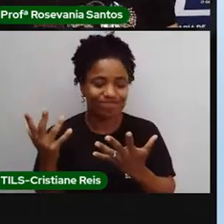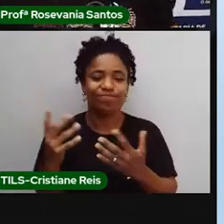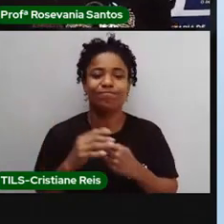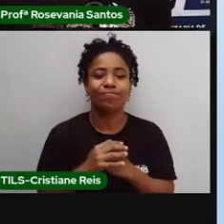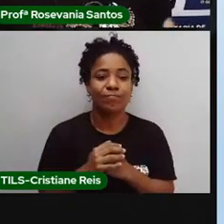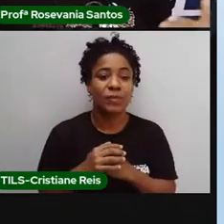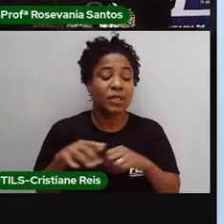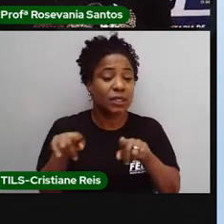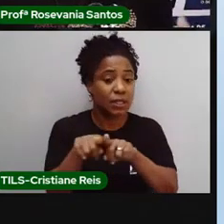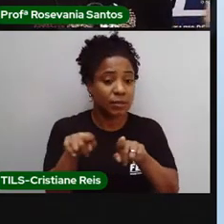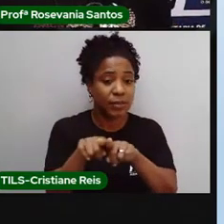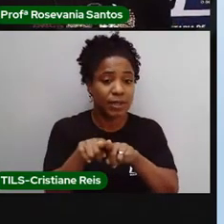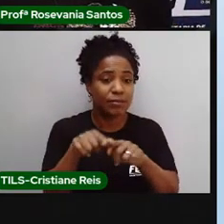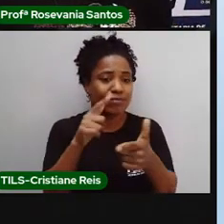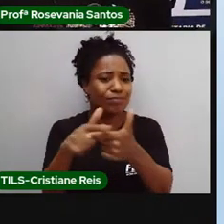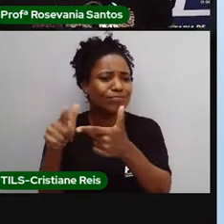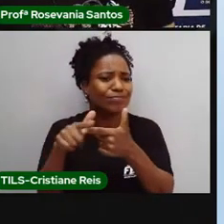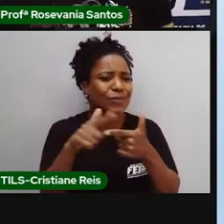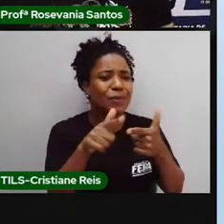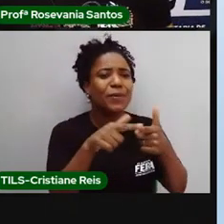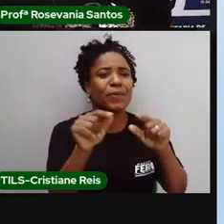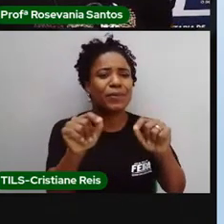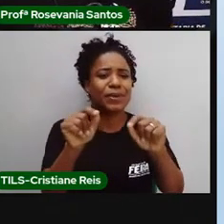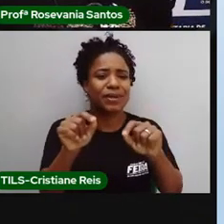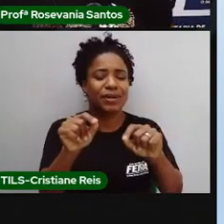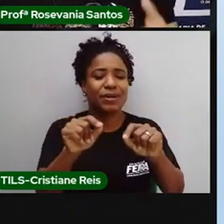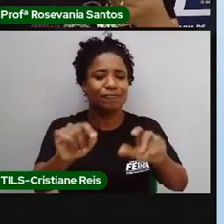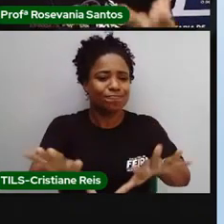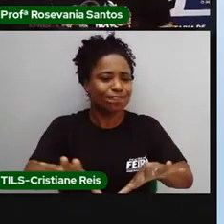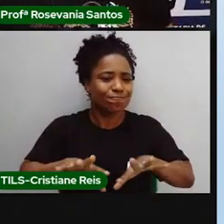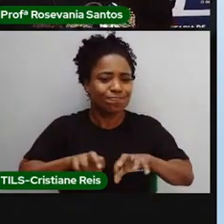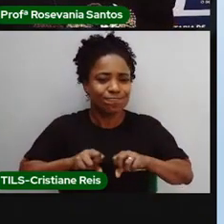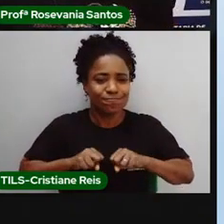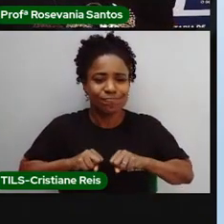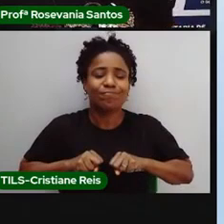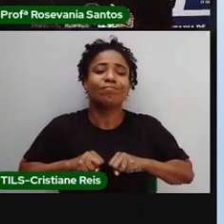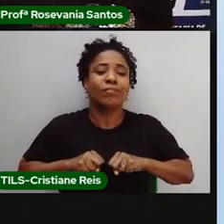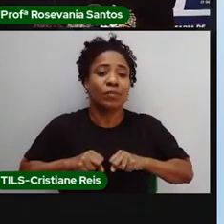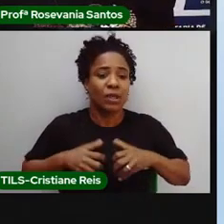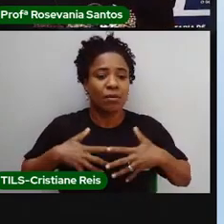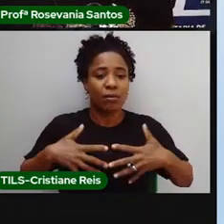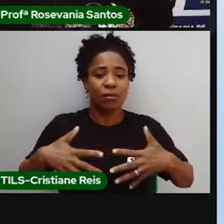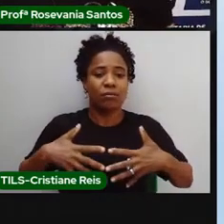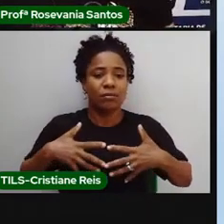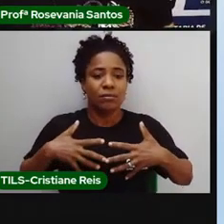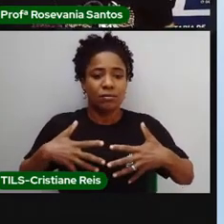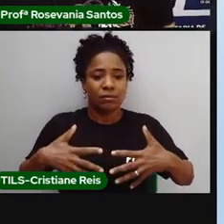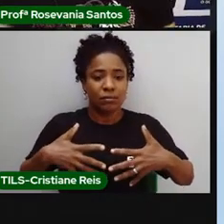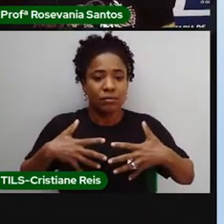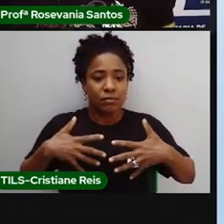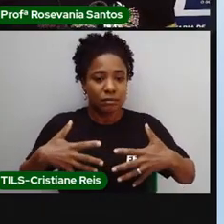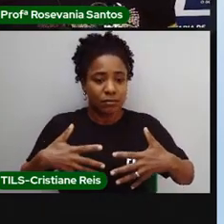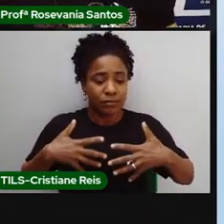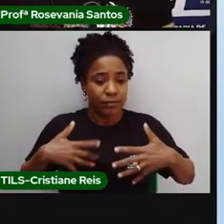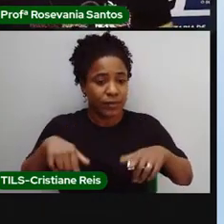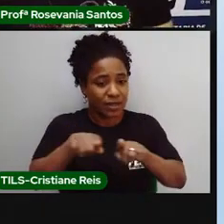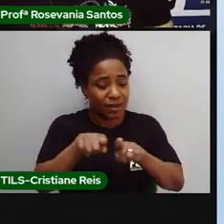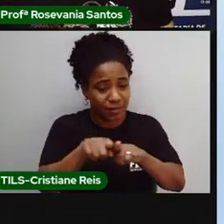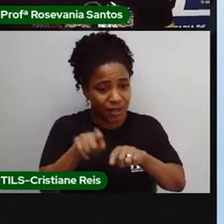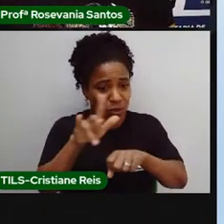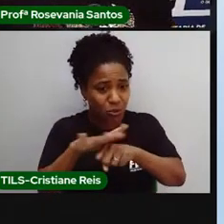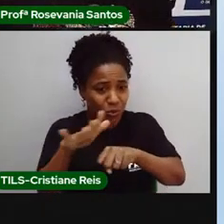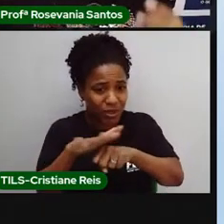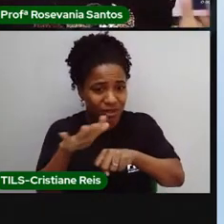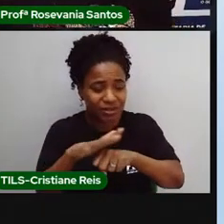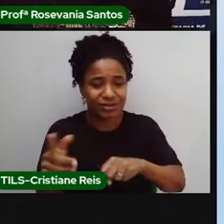nós temos também uma série de doenças respiratórias, doenças também psicosomáticas de quem vive nesses